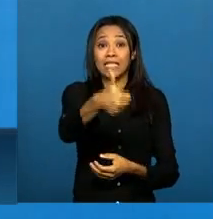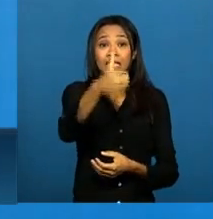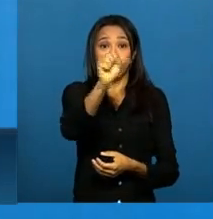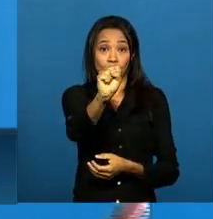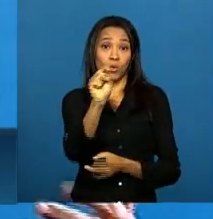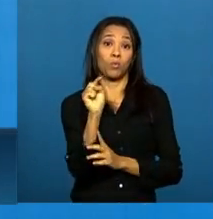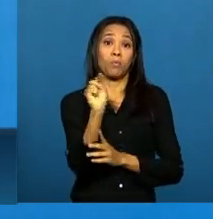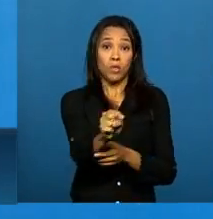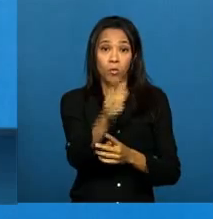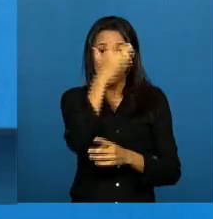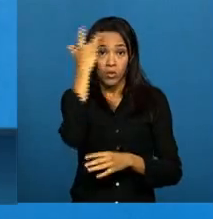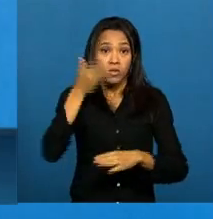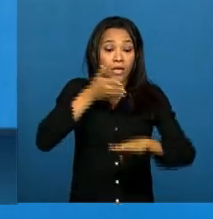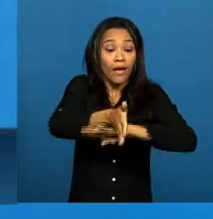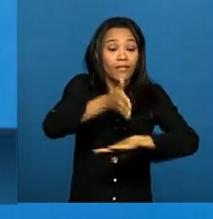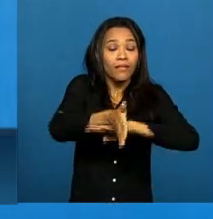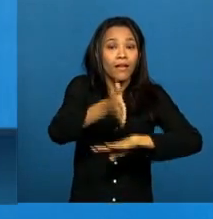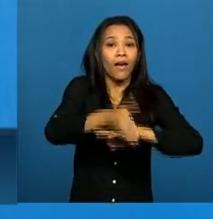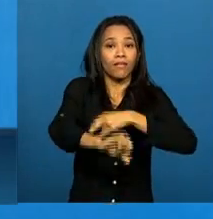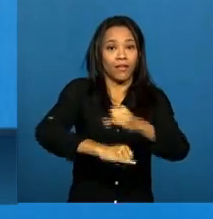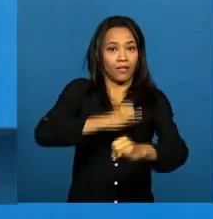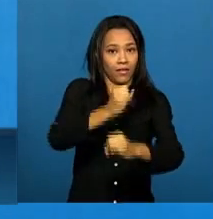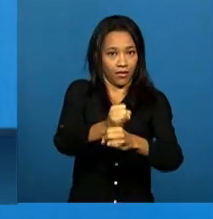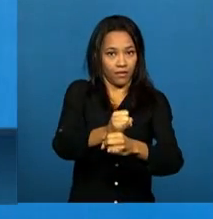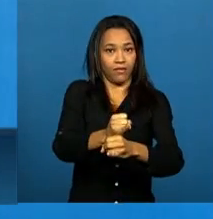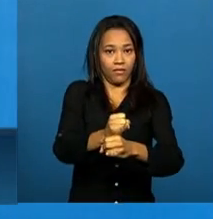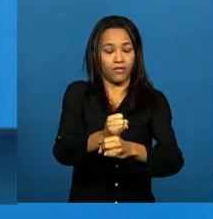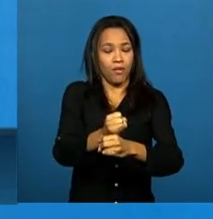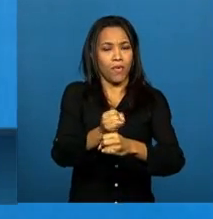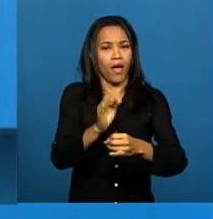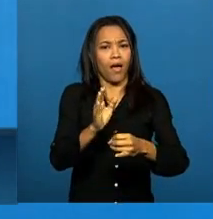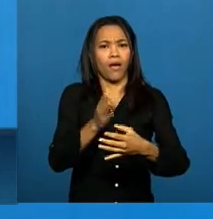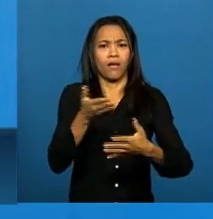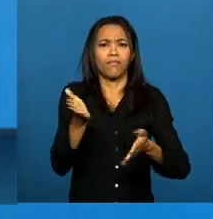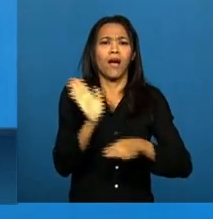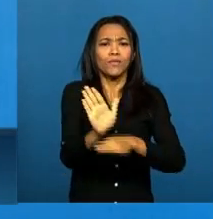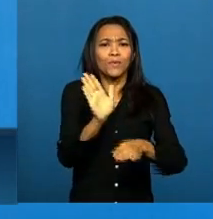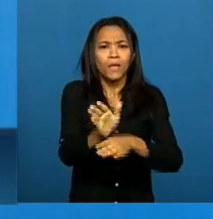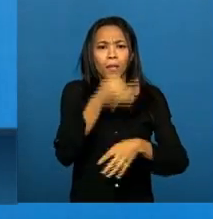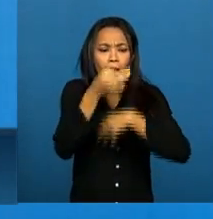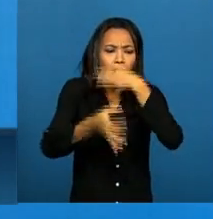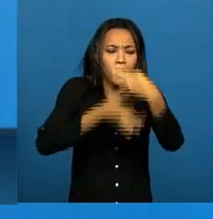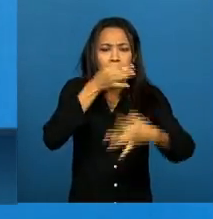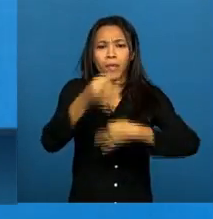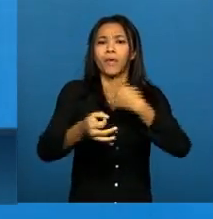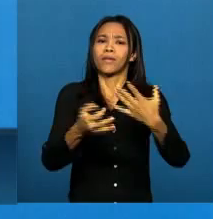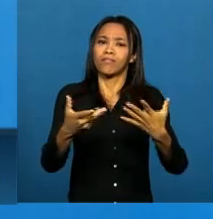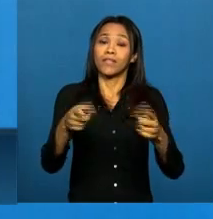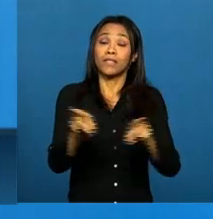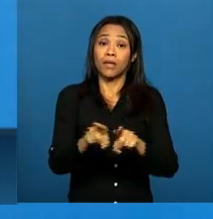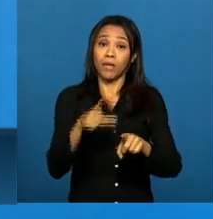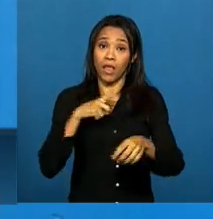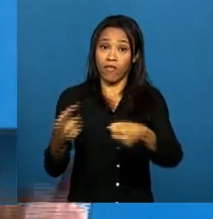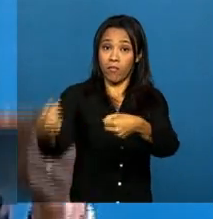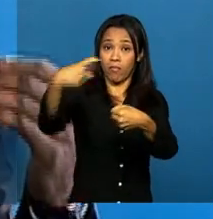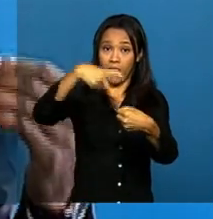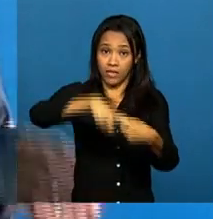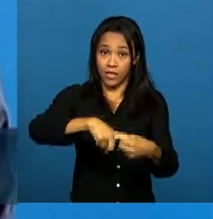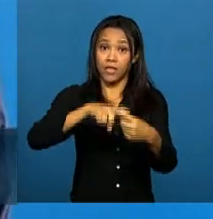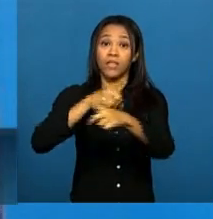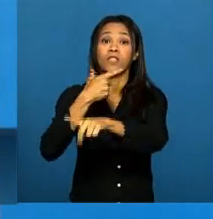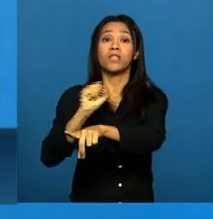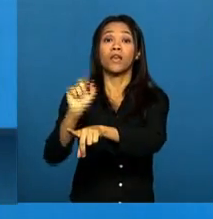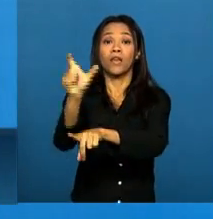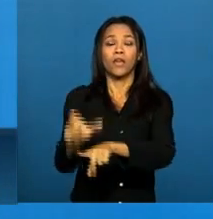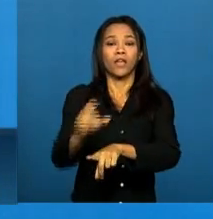ferramenta construída para o debate público, que contou também com a parceria da Fundação Getúlio